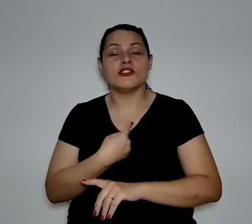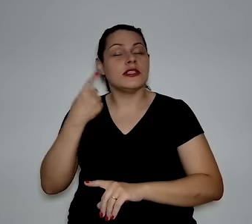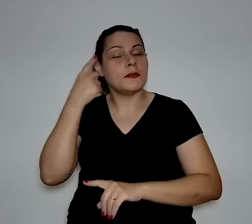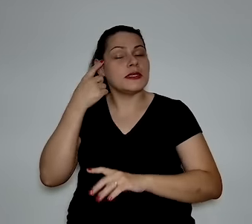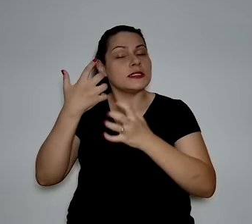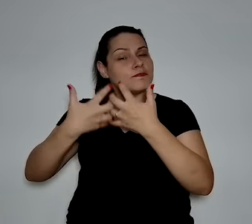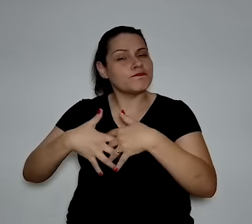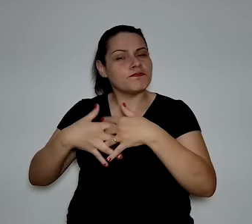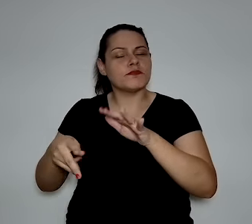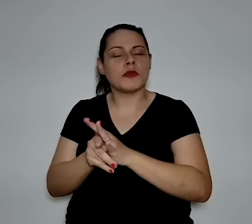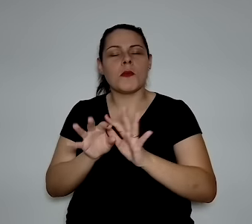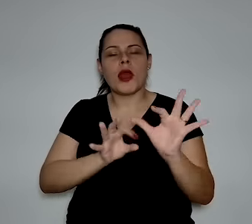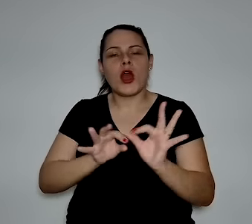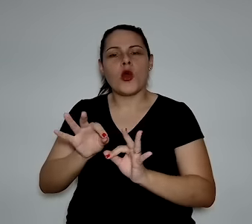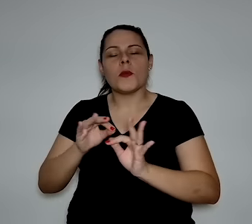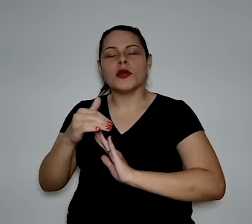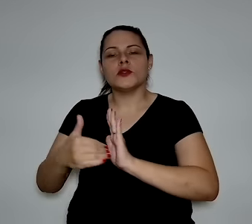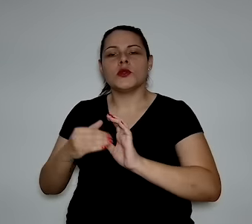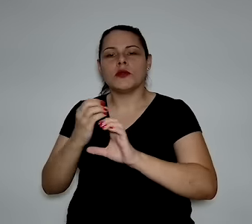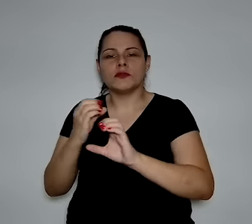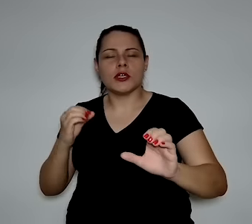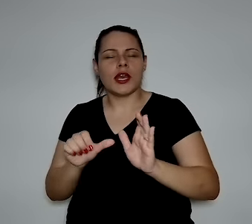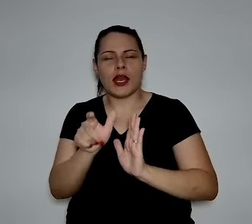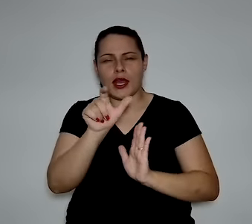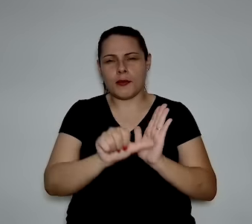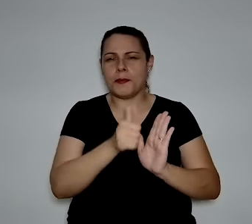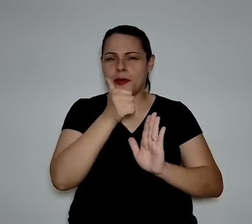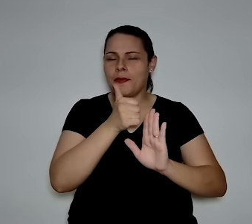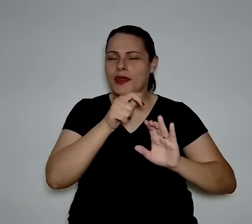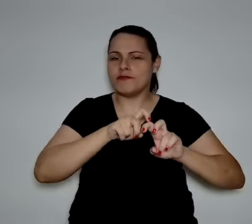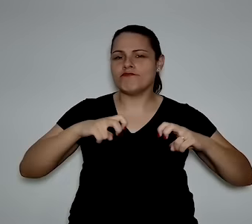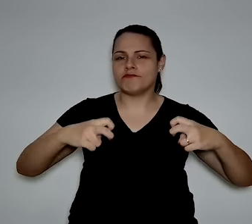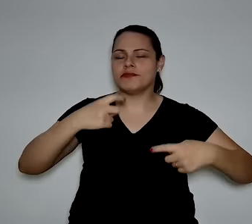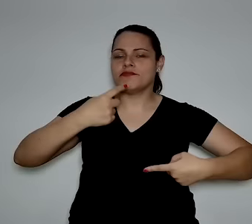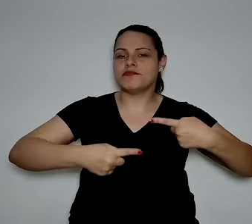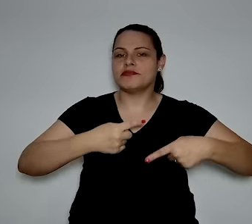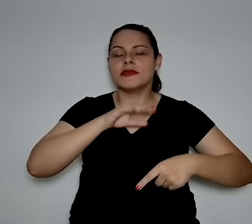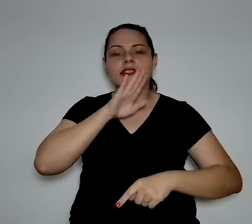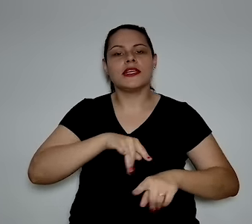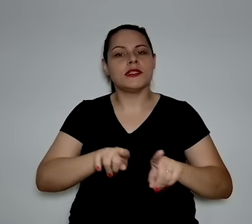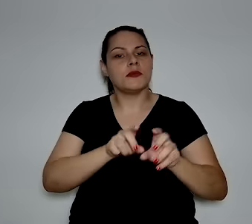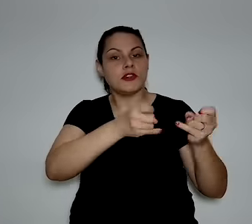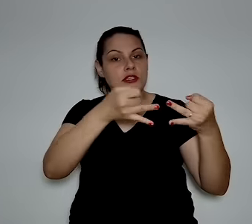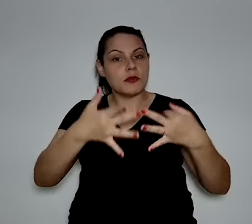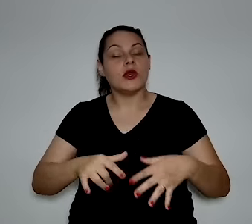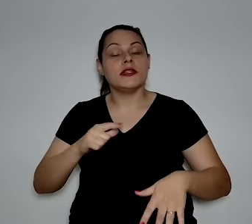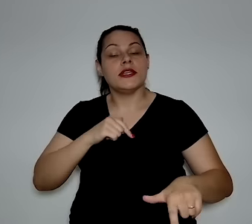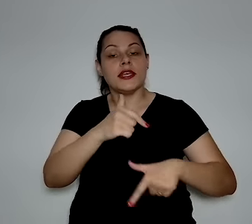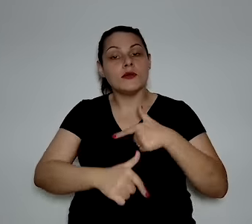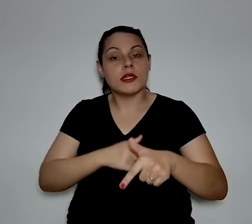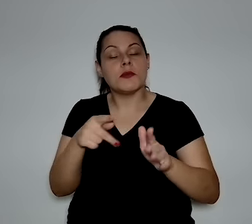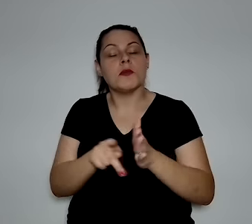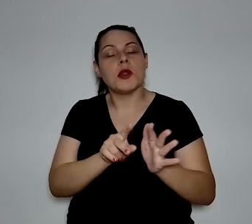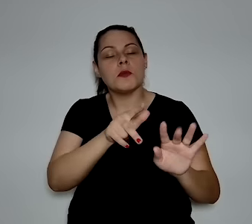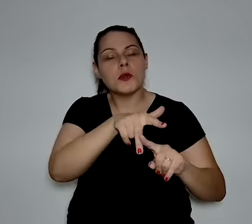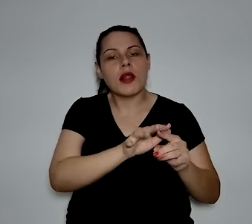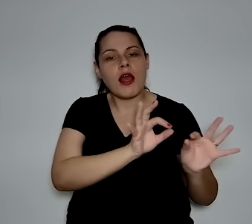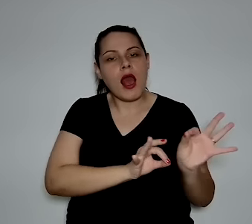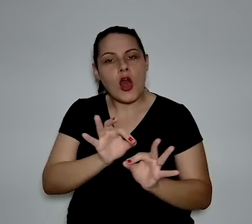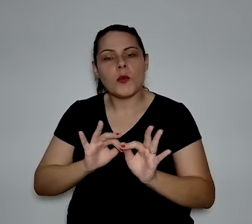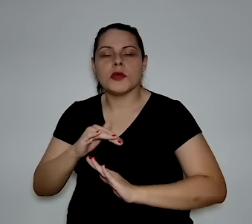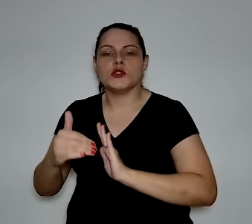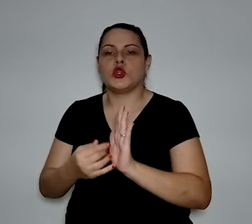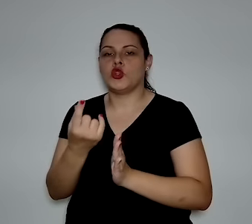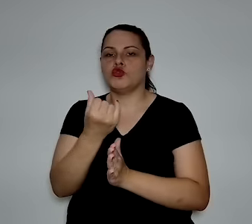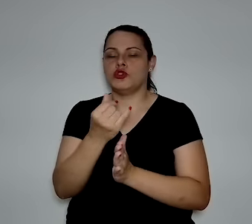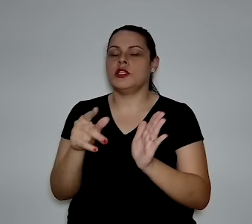reengenharia desses subsídios, como foi falado no primeiro painel da tarde. Existe um trabalho de reengenharia